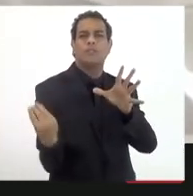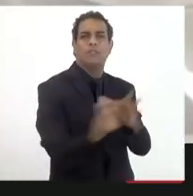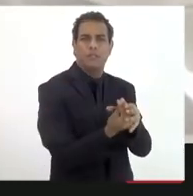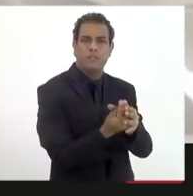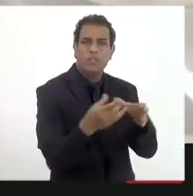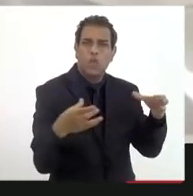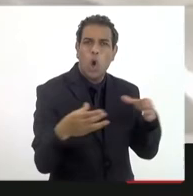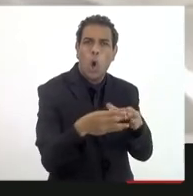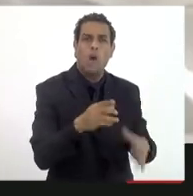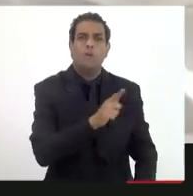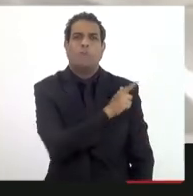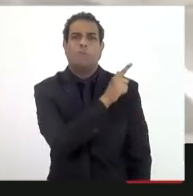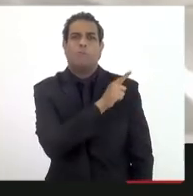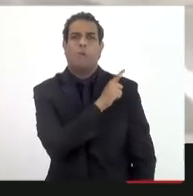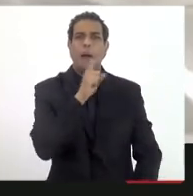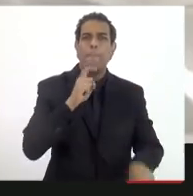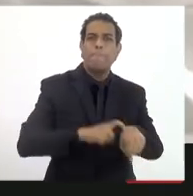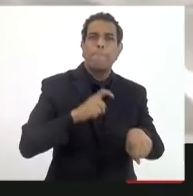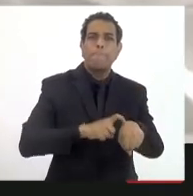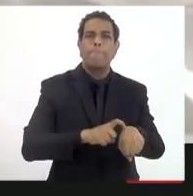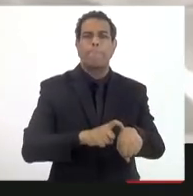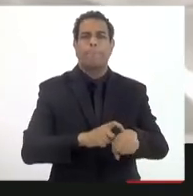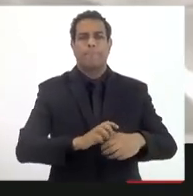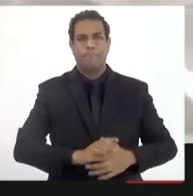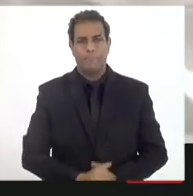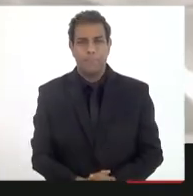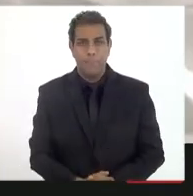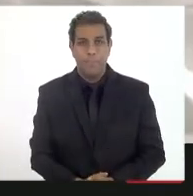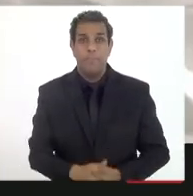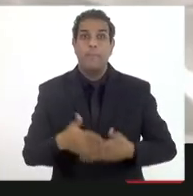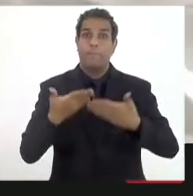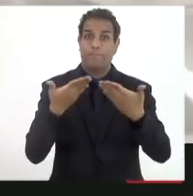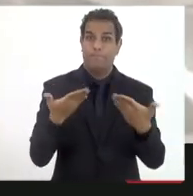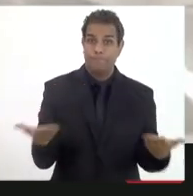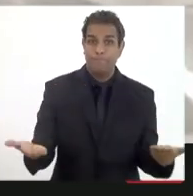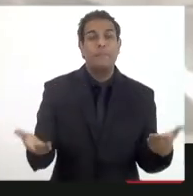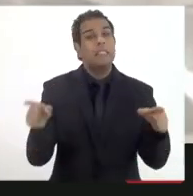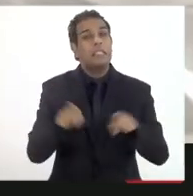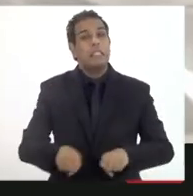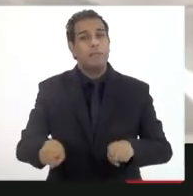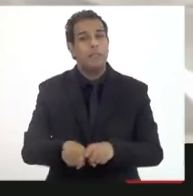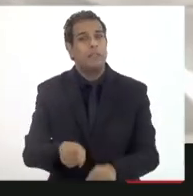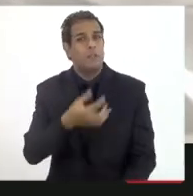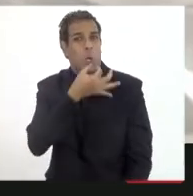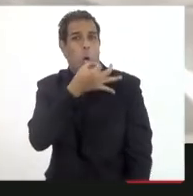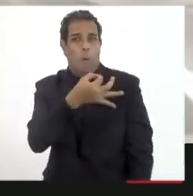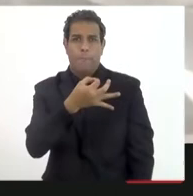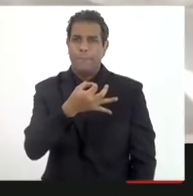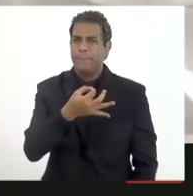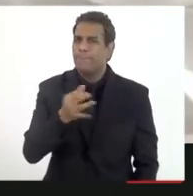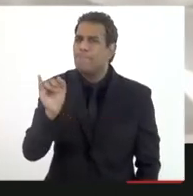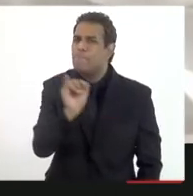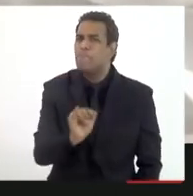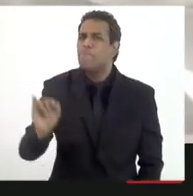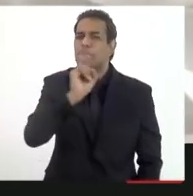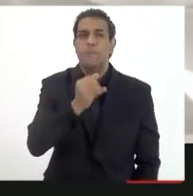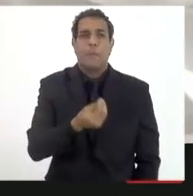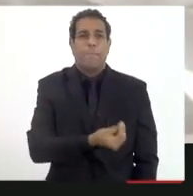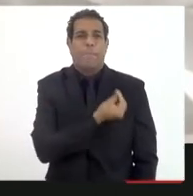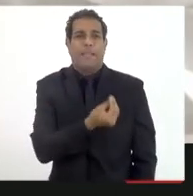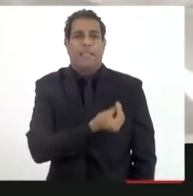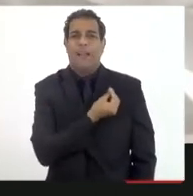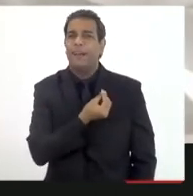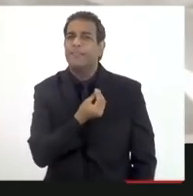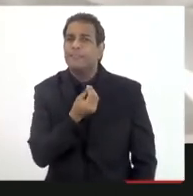daquele momento ocupada por um determinado reitor. E aí, acho mais importante a participação das